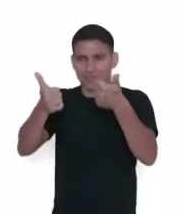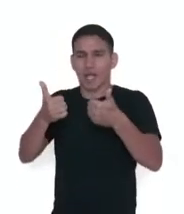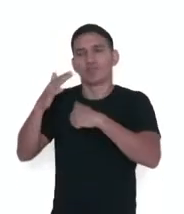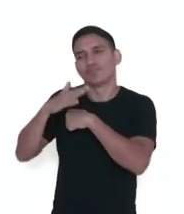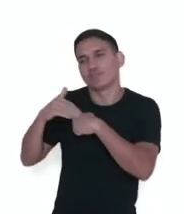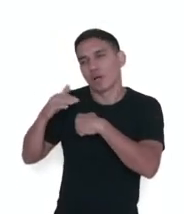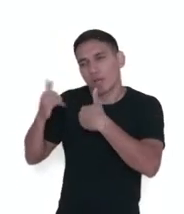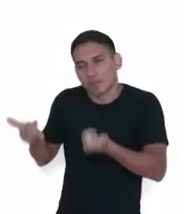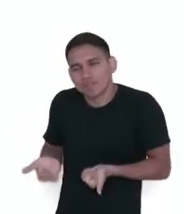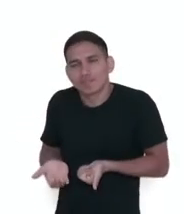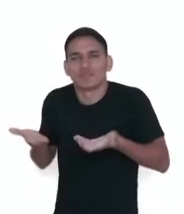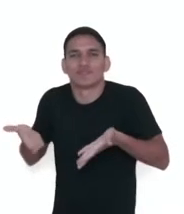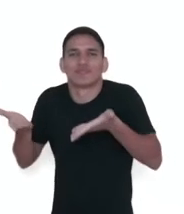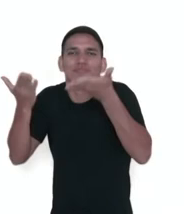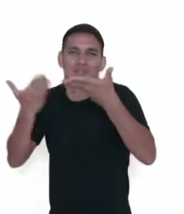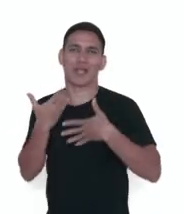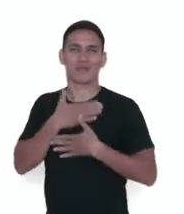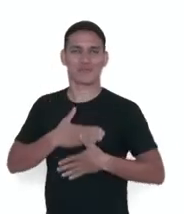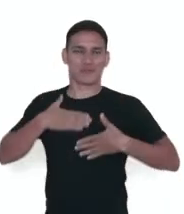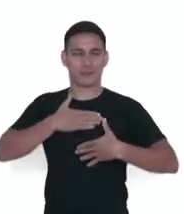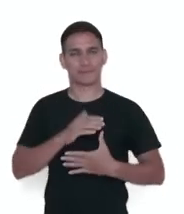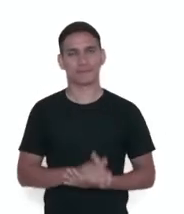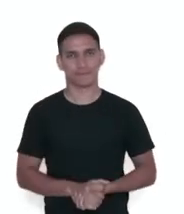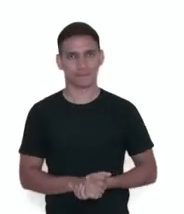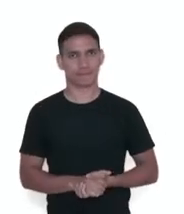as que confortam, as que aquecem o coração.